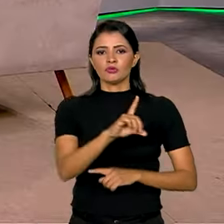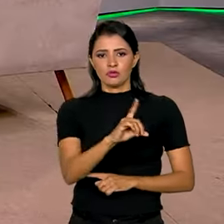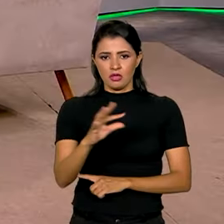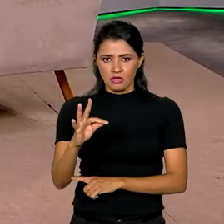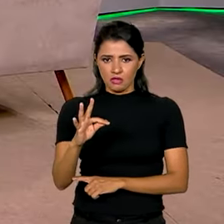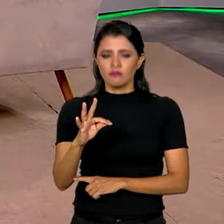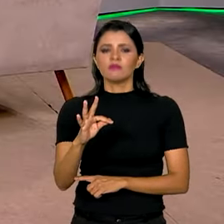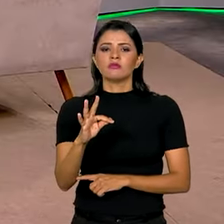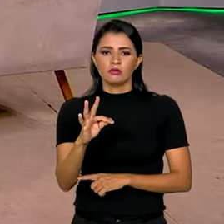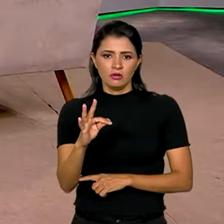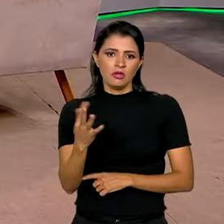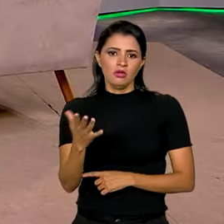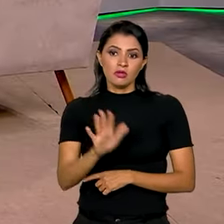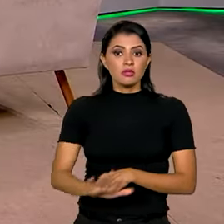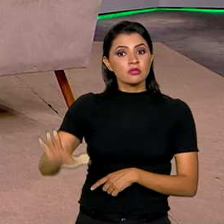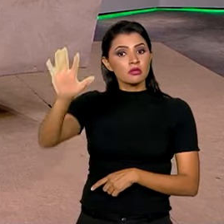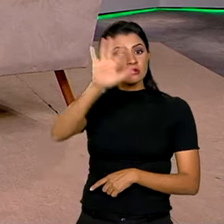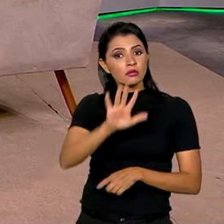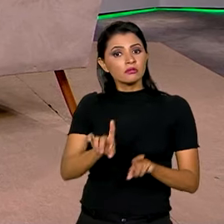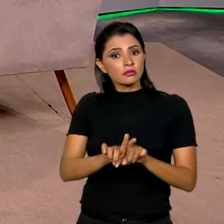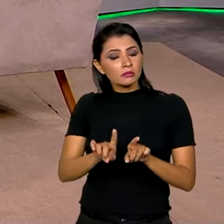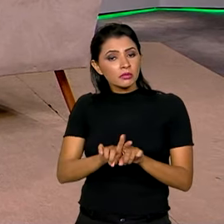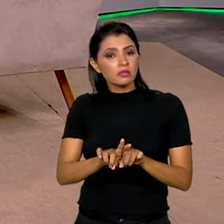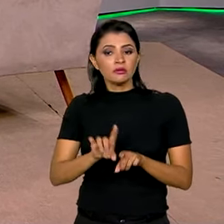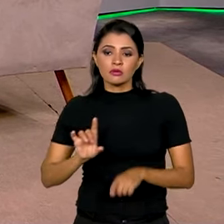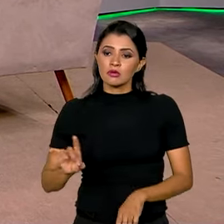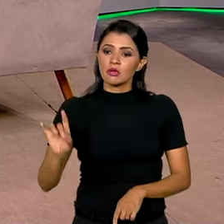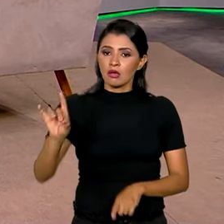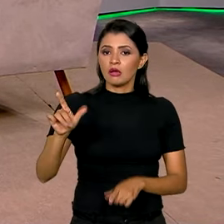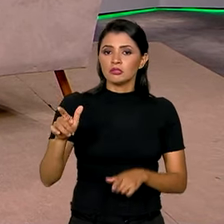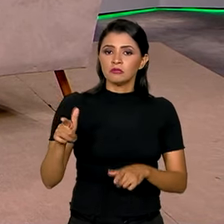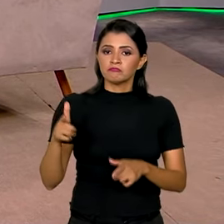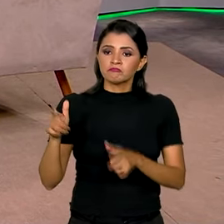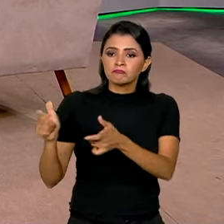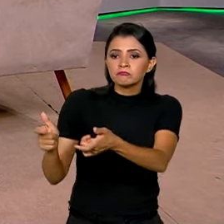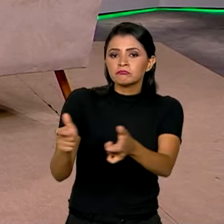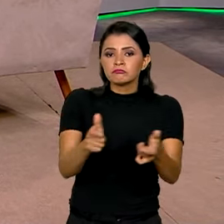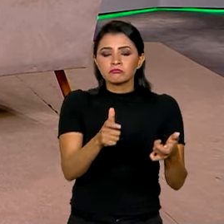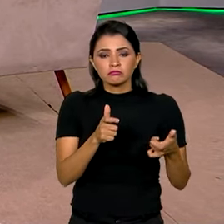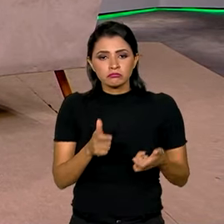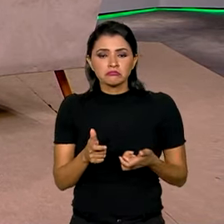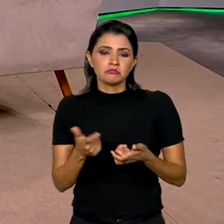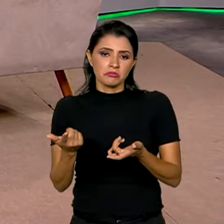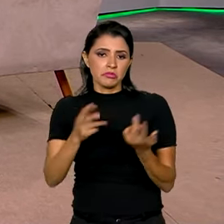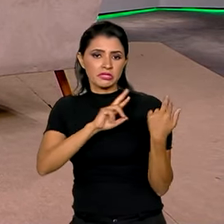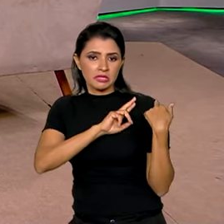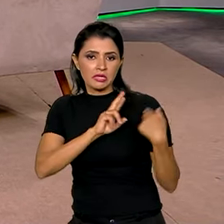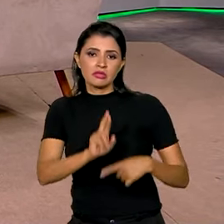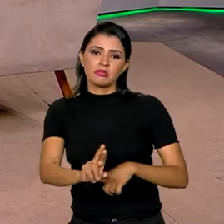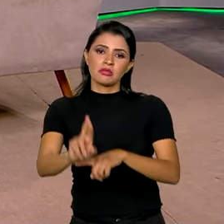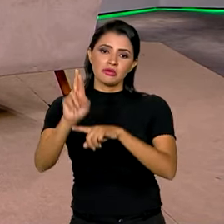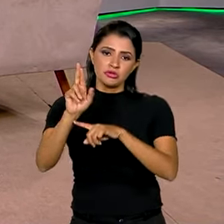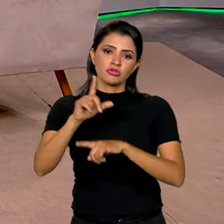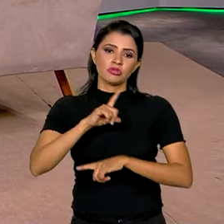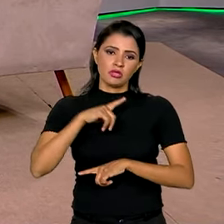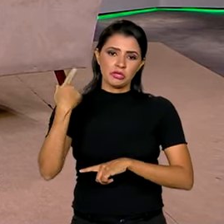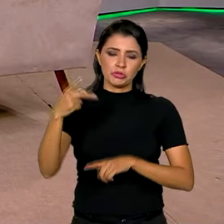e no nível nacional, cada entidade, cada representante tem a sua participação. Obrigado.